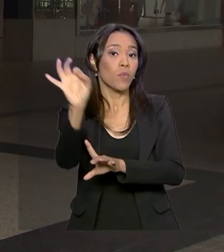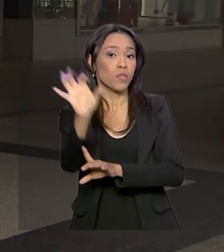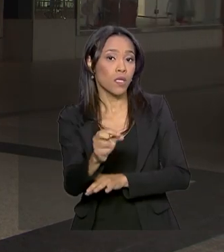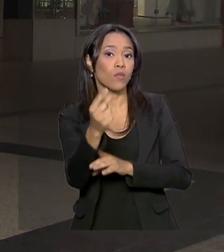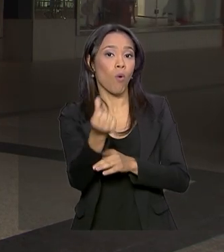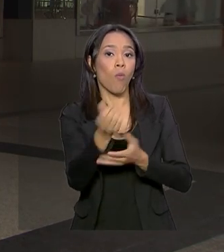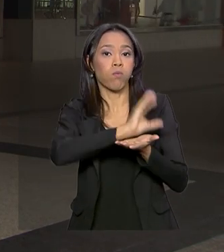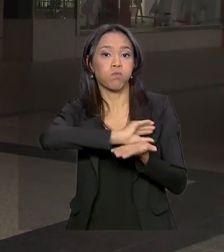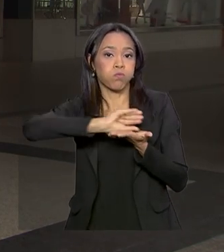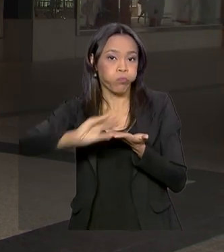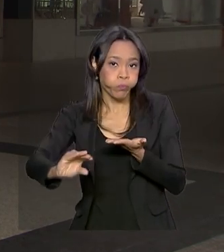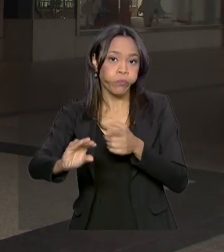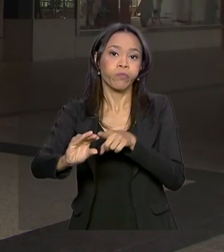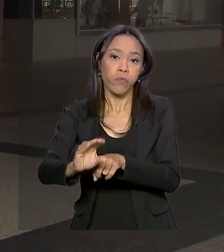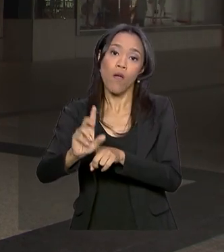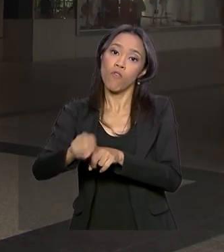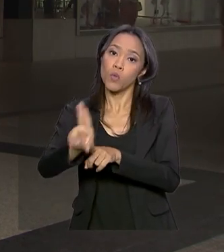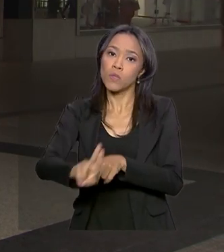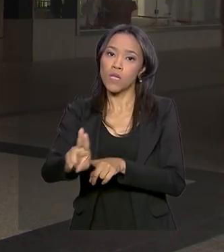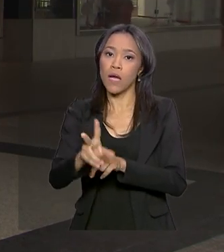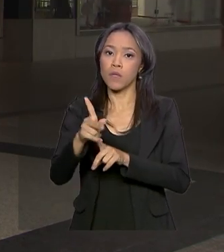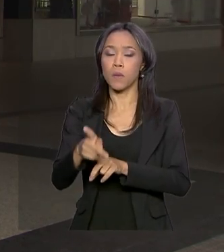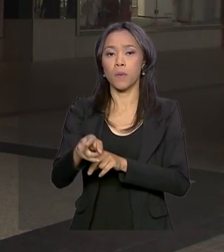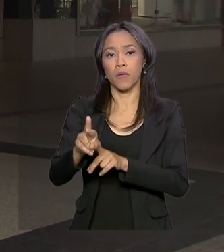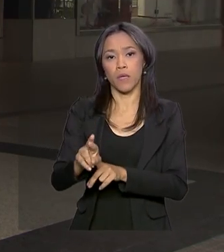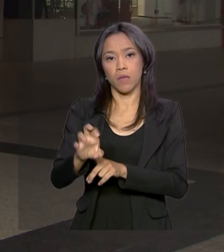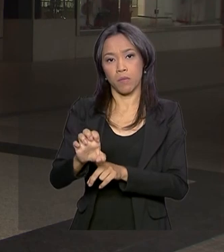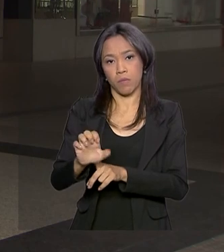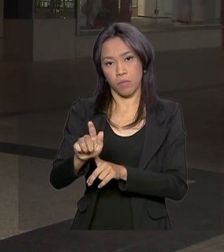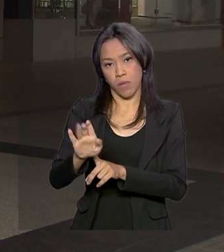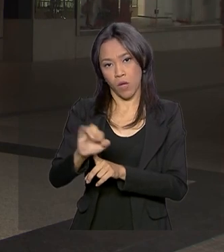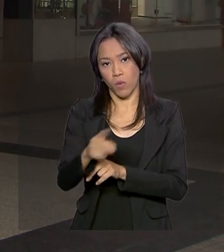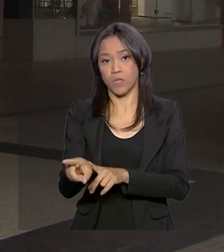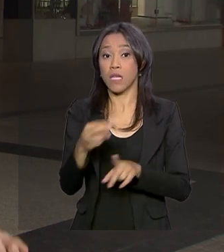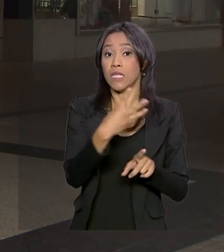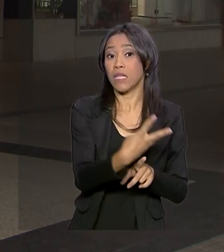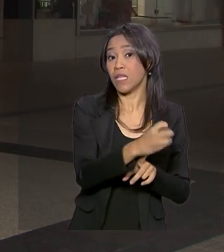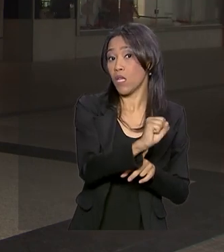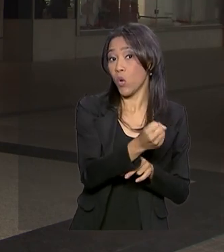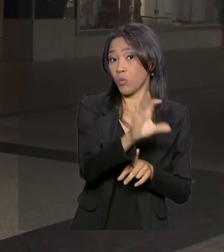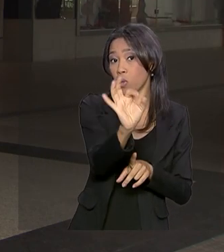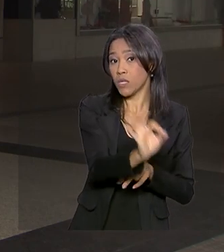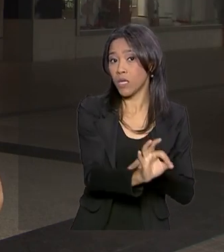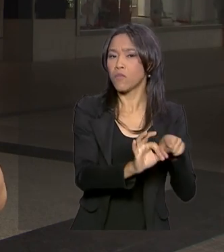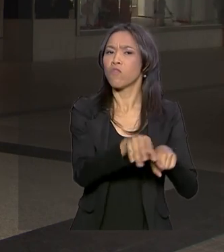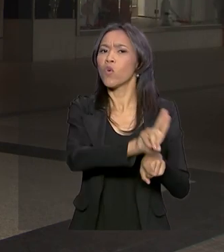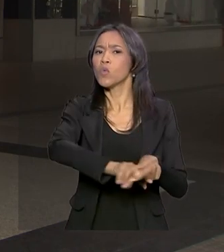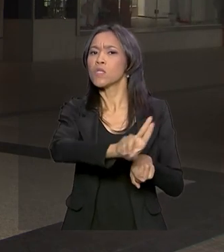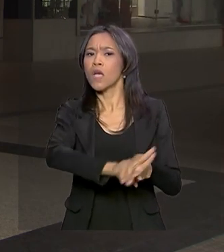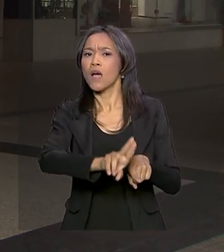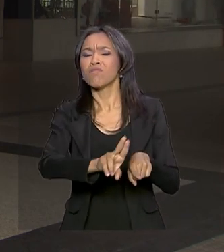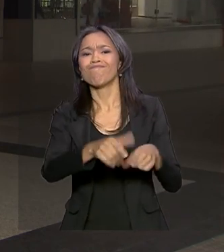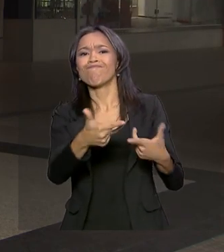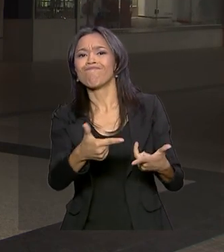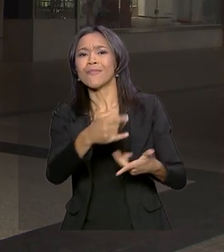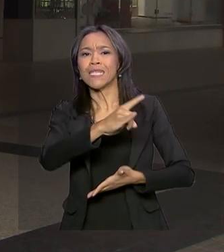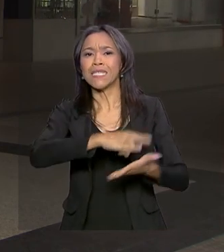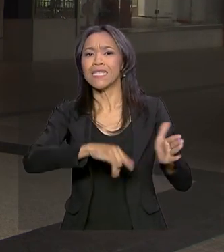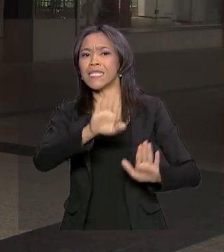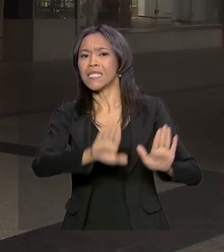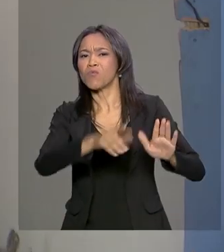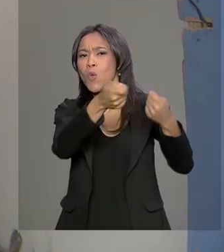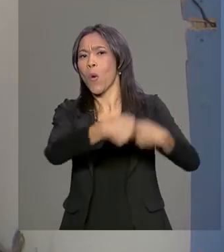foram gastos em pregões. Outros 38% foram usados em casos onde a licitação era